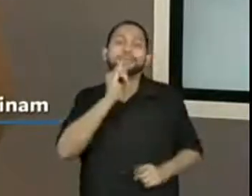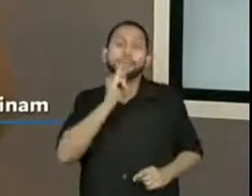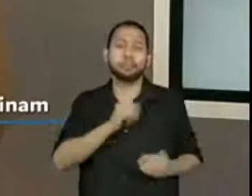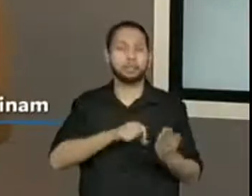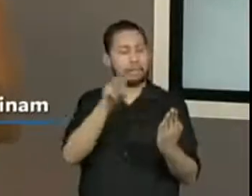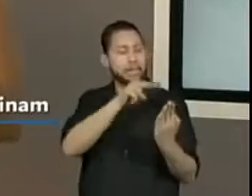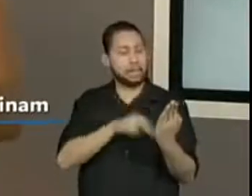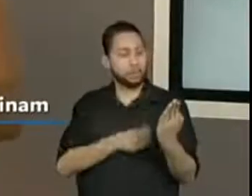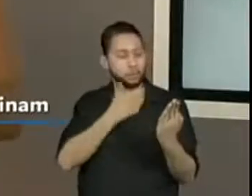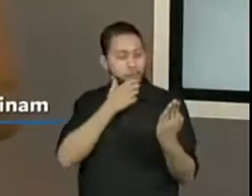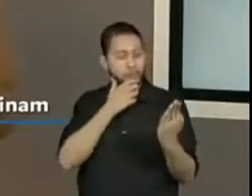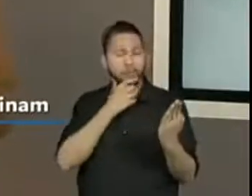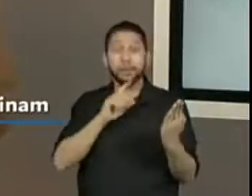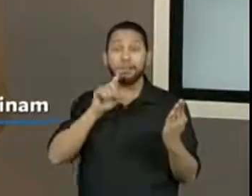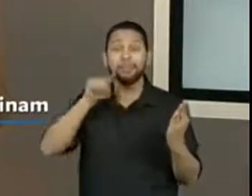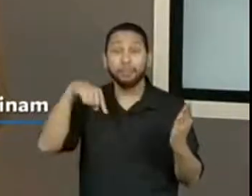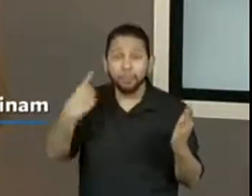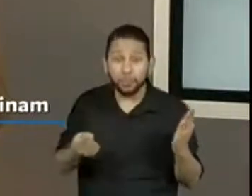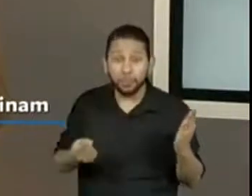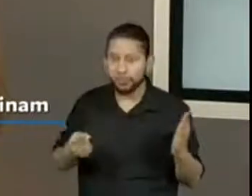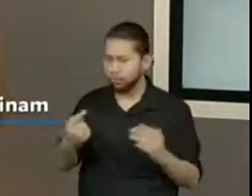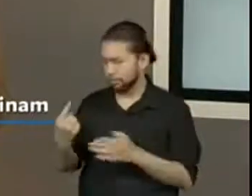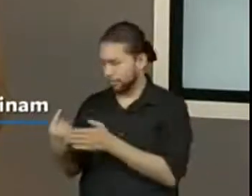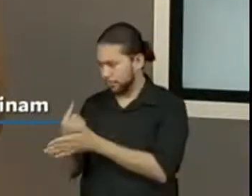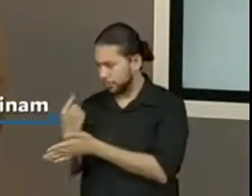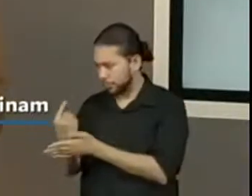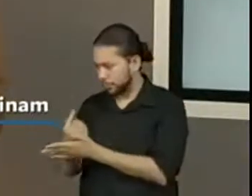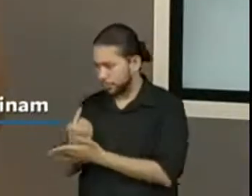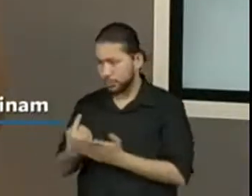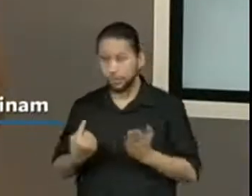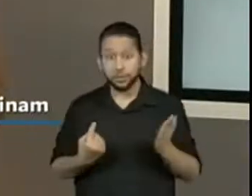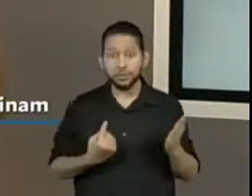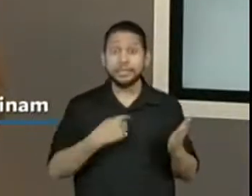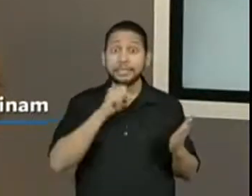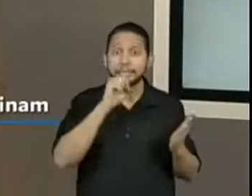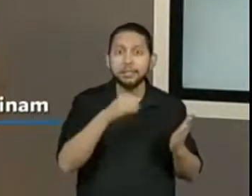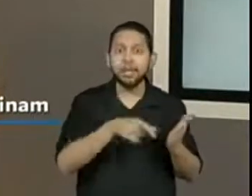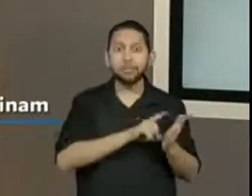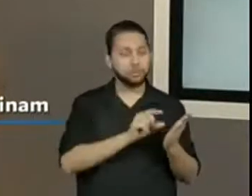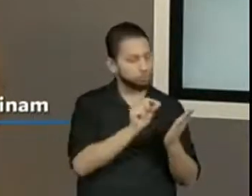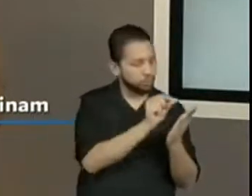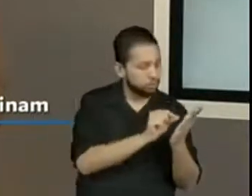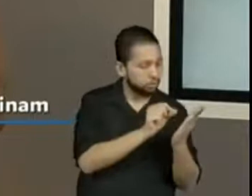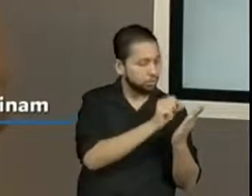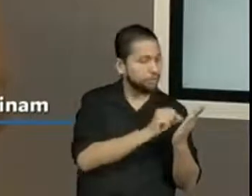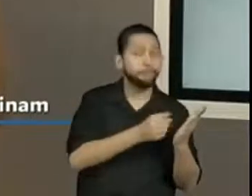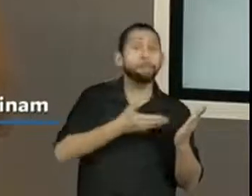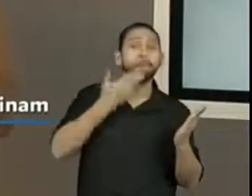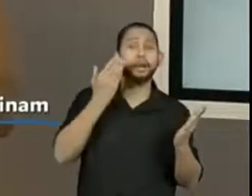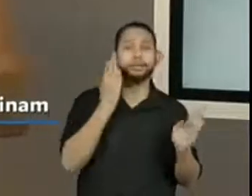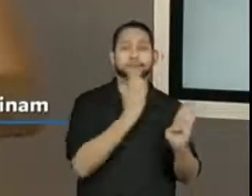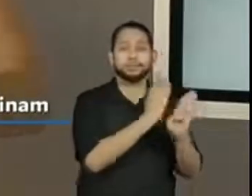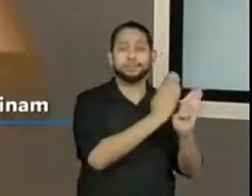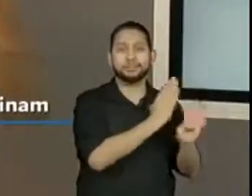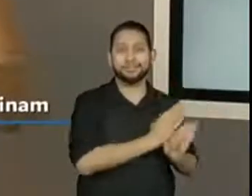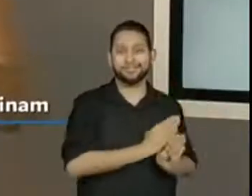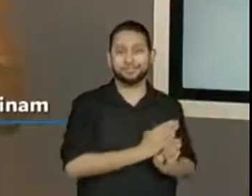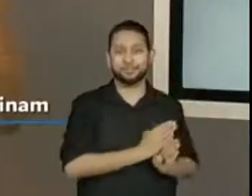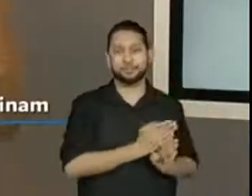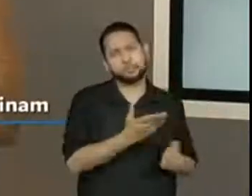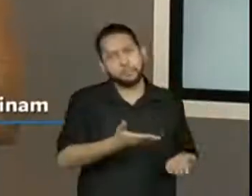localizar informações importantes, você já realizou a marcação quando fez a leitura, a releitura e agora está